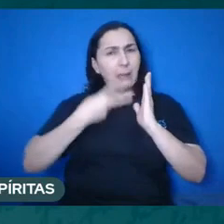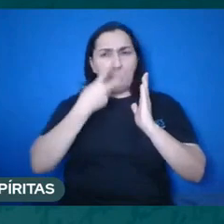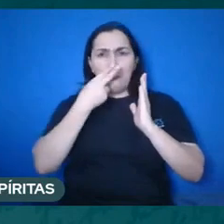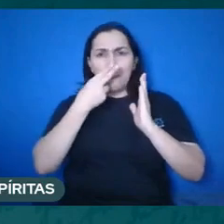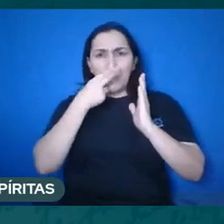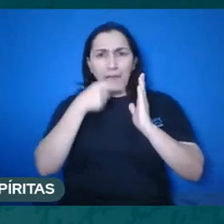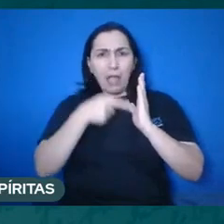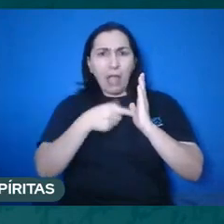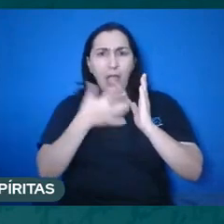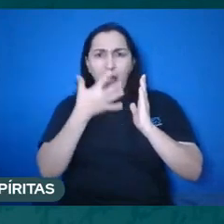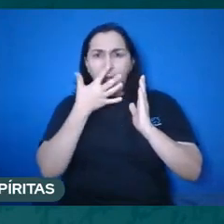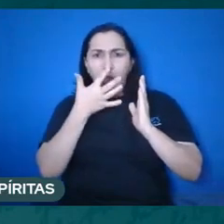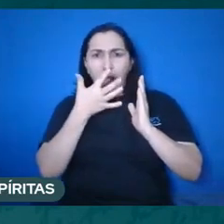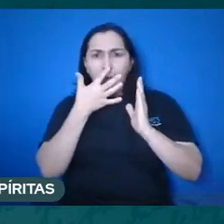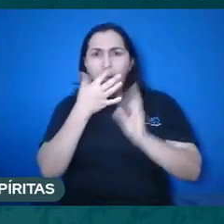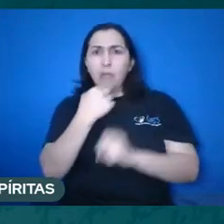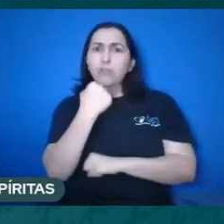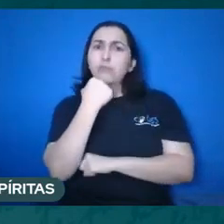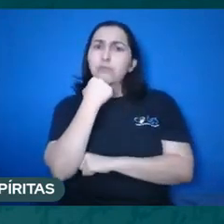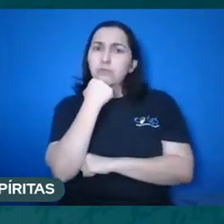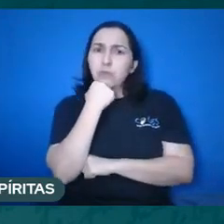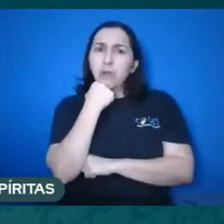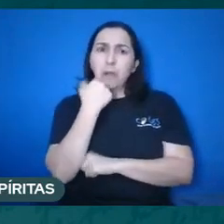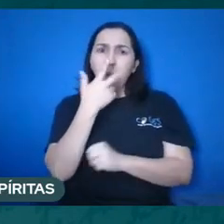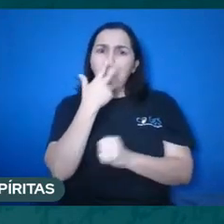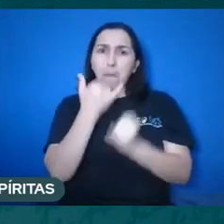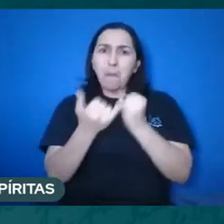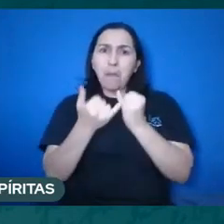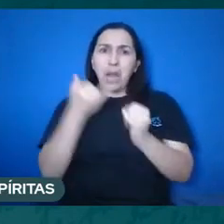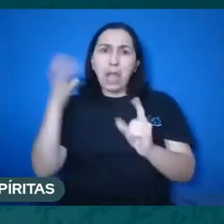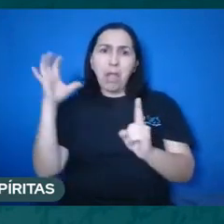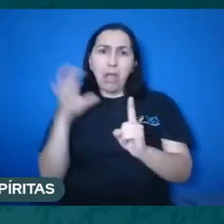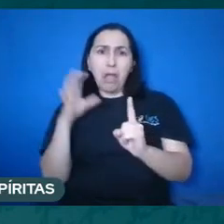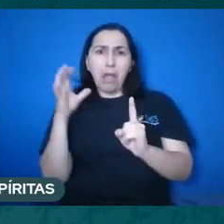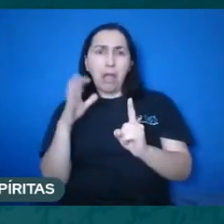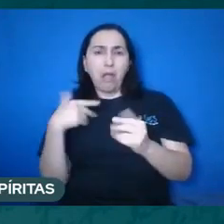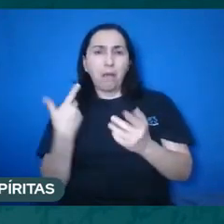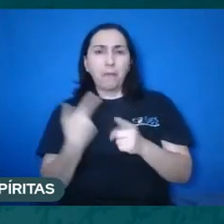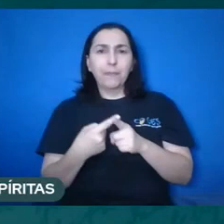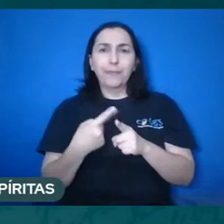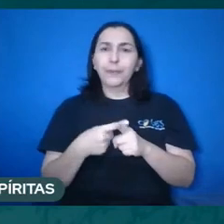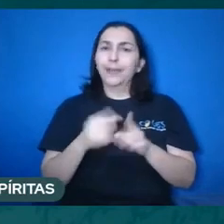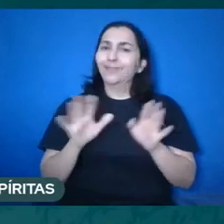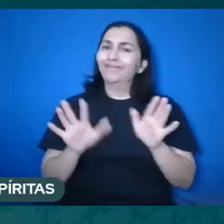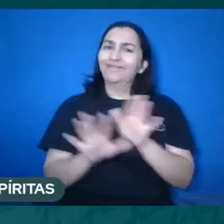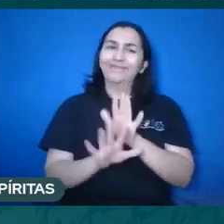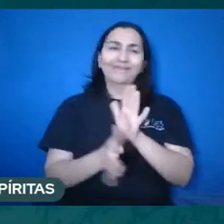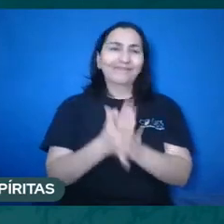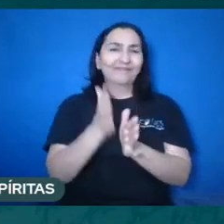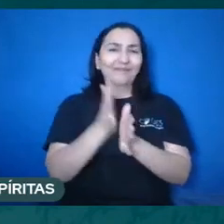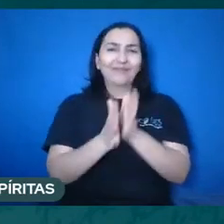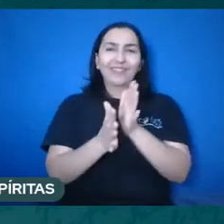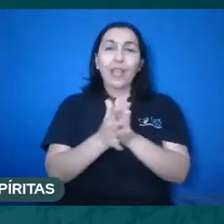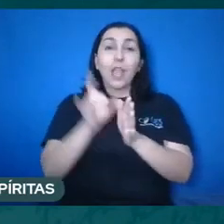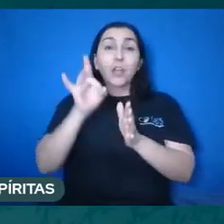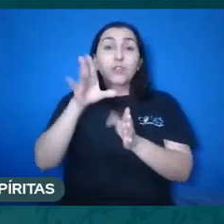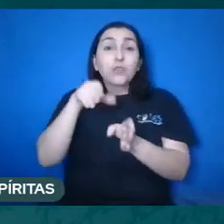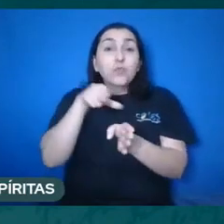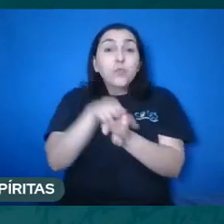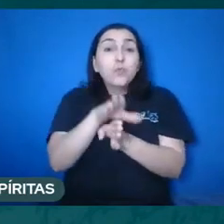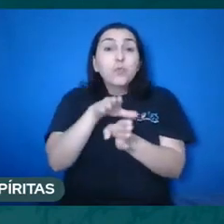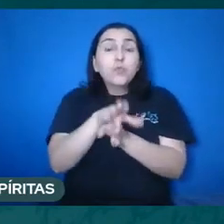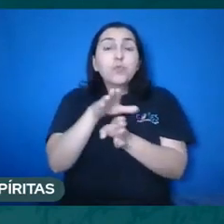Sócrates estava obsidiado por algum espírito maligno, quando, na verdade, era um orientador, não é?